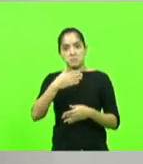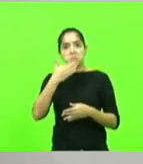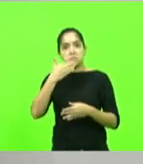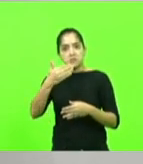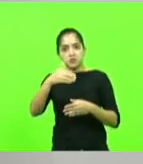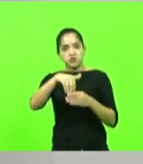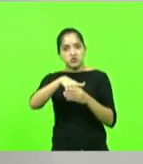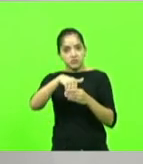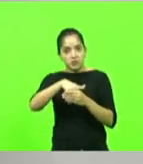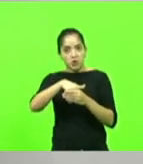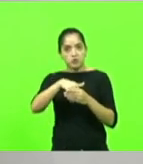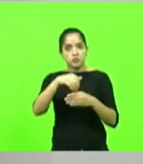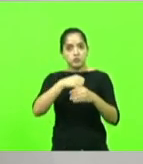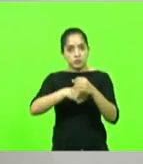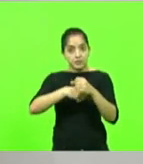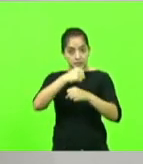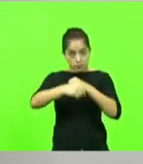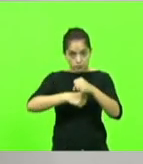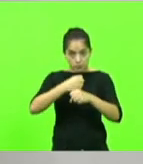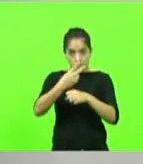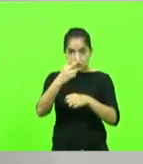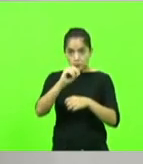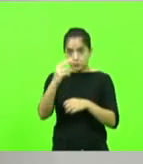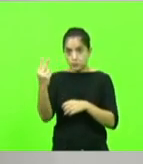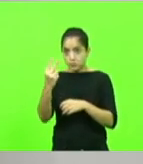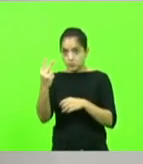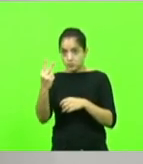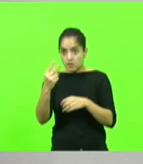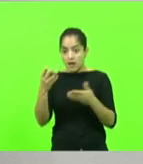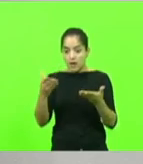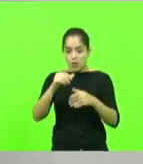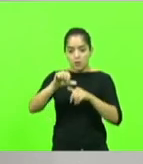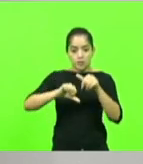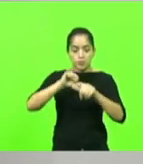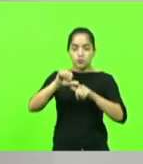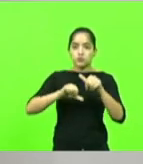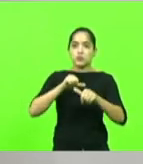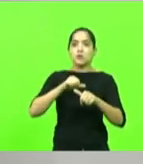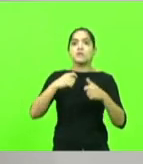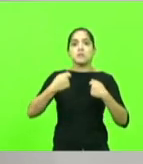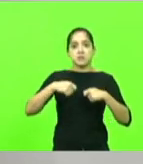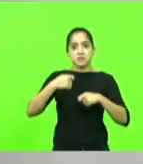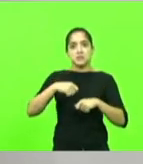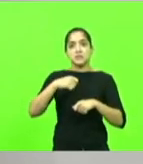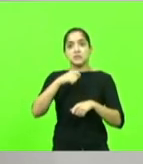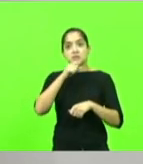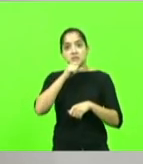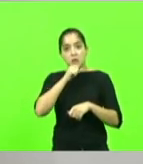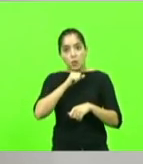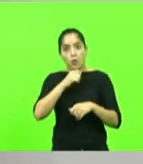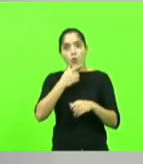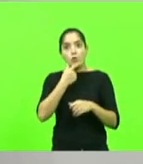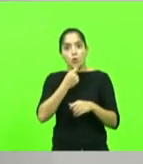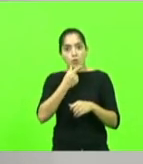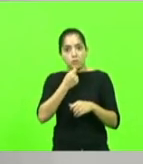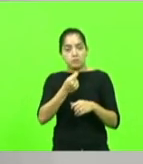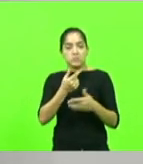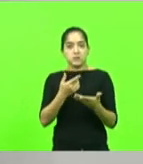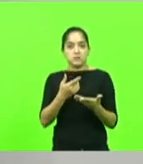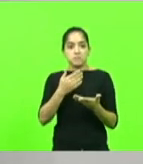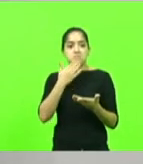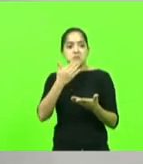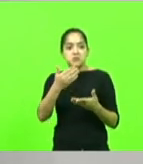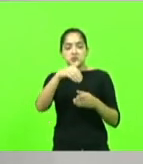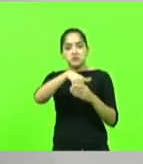2022. Dessa vez a coisa mudou, vai ter que ser muito homem mesmo para chegar lá e pedir voto.